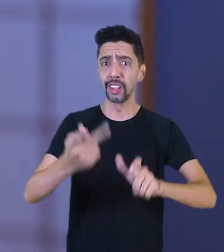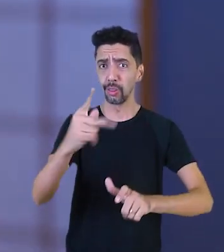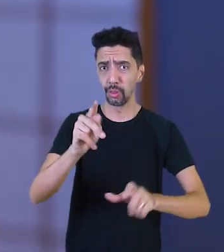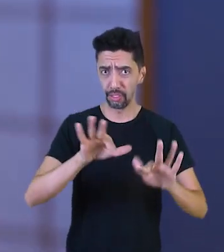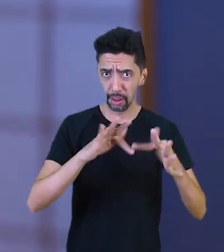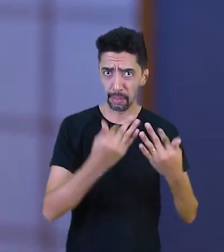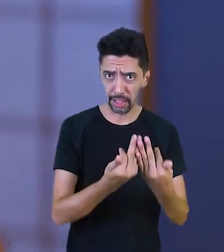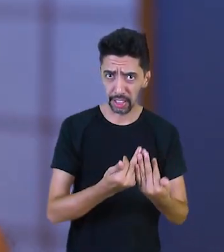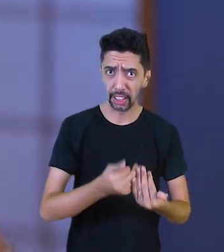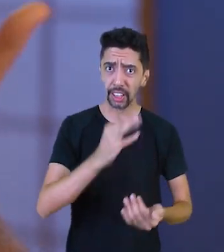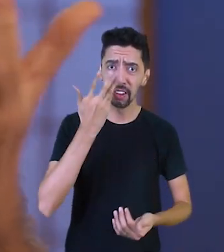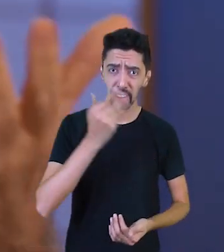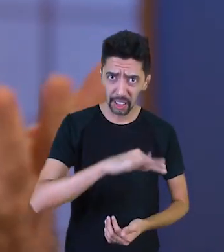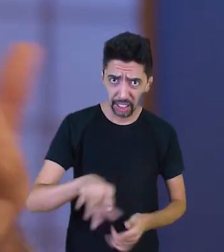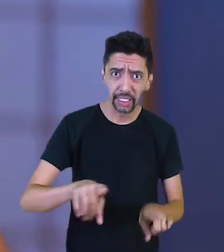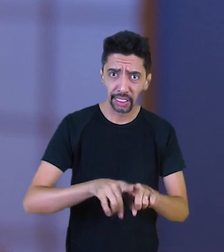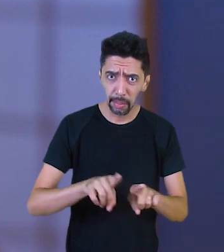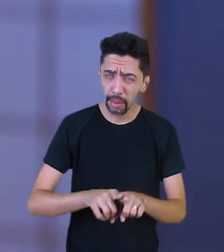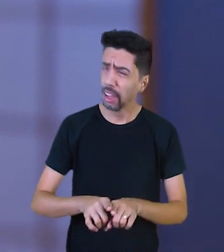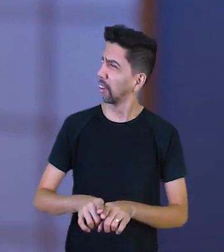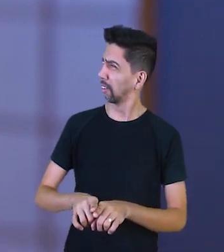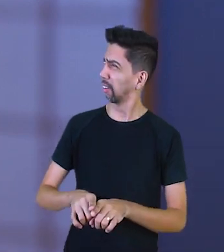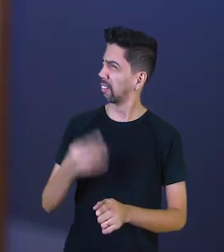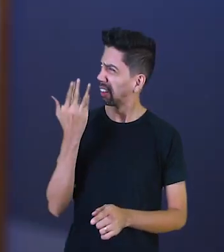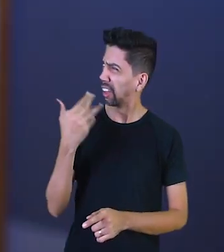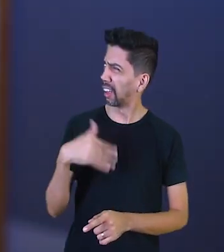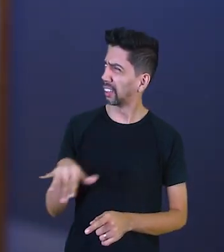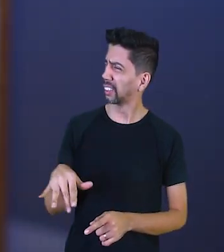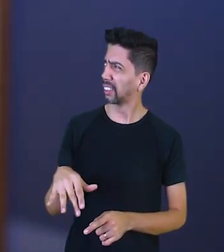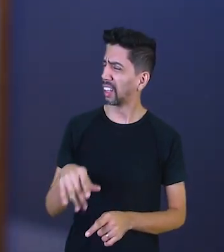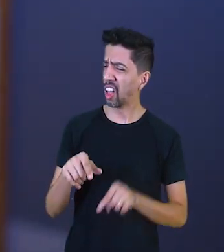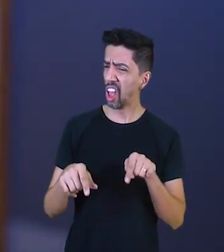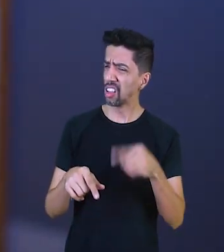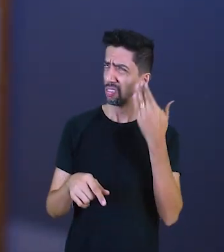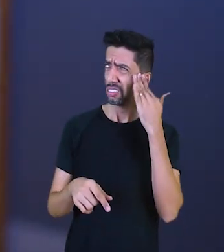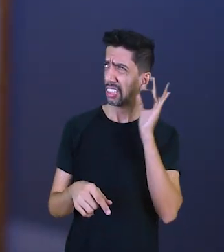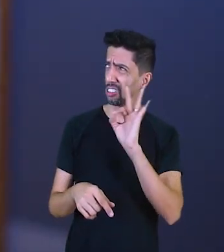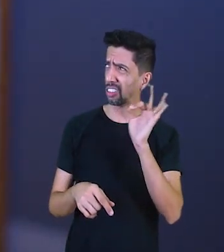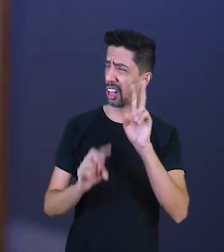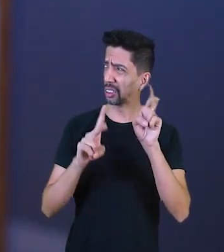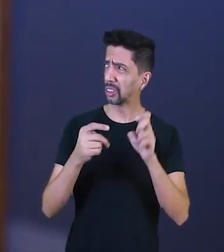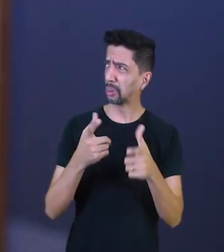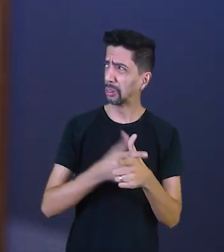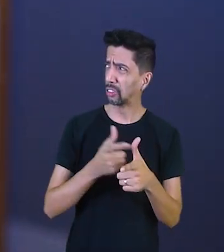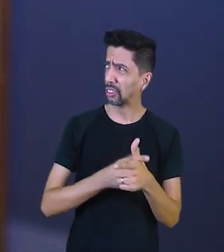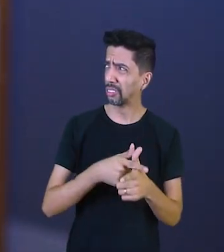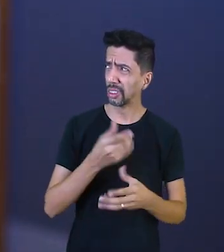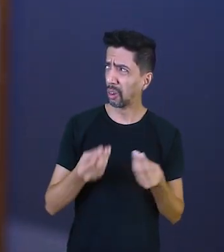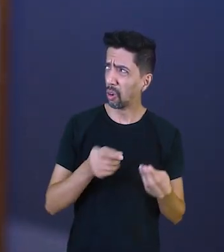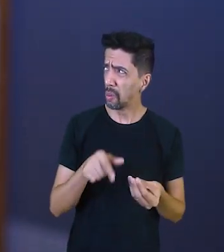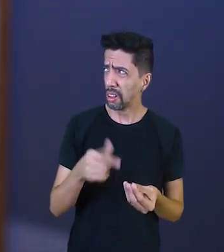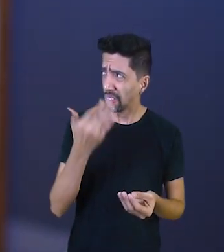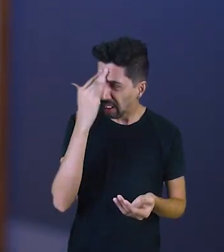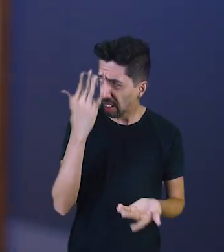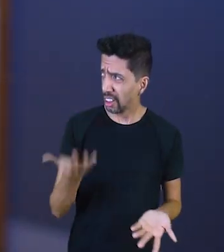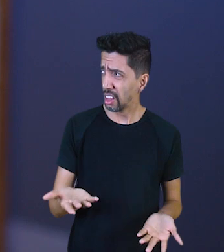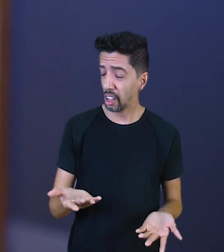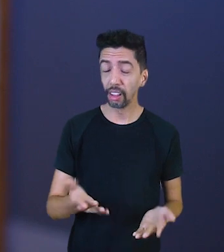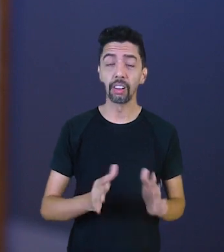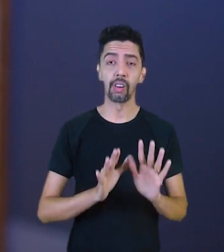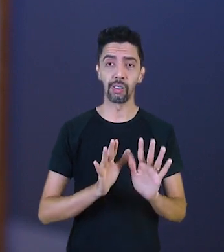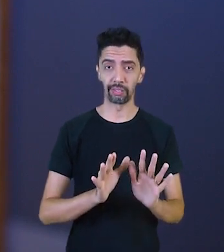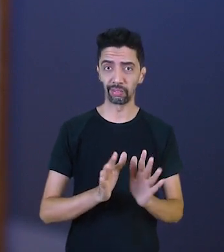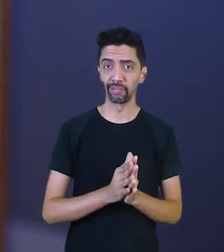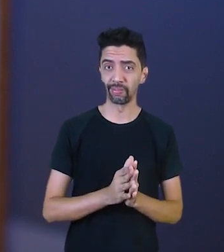Ah, mas Reinaldo Domingos, como é que eu vou falar de dívidas para uma criança? Ela não precisa saber de como a dívida foi constituída. Ela